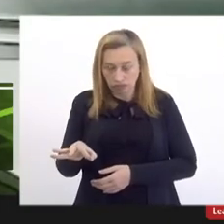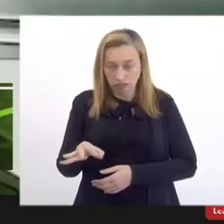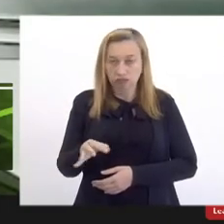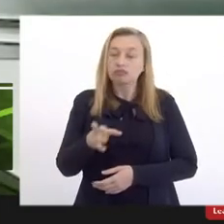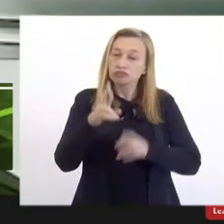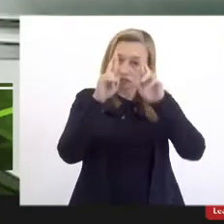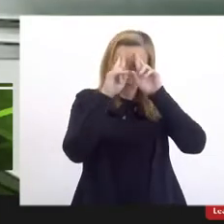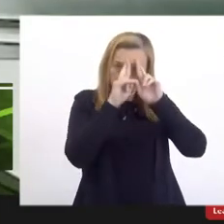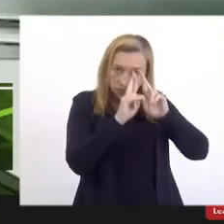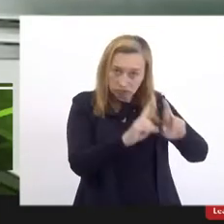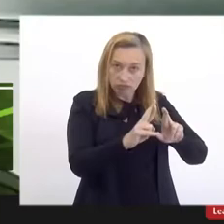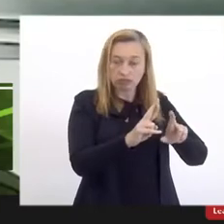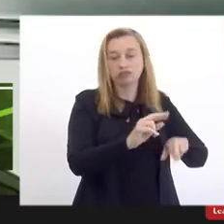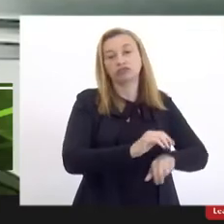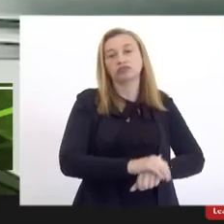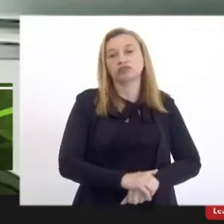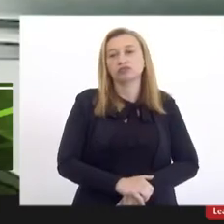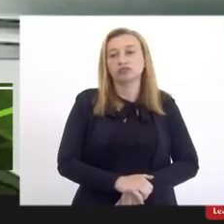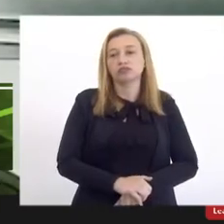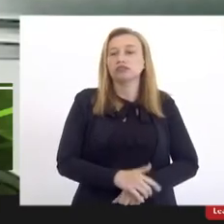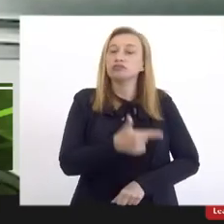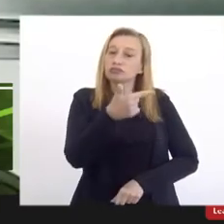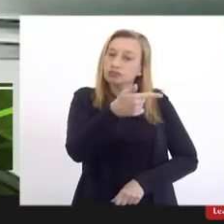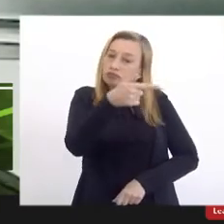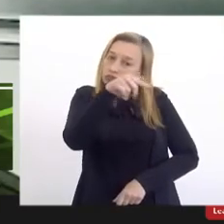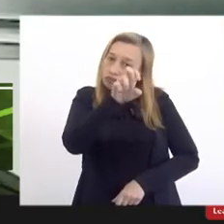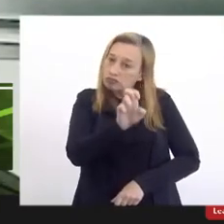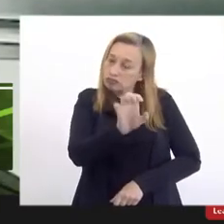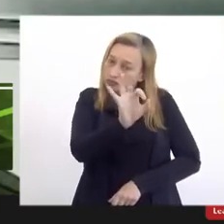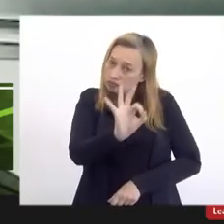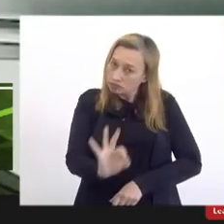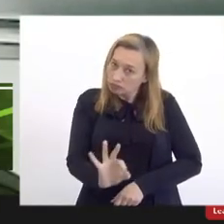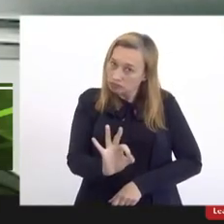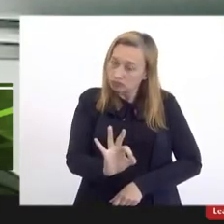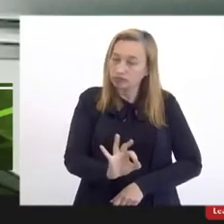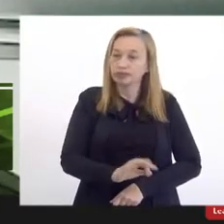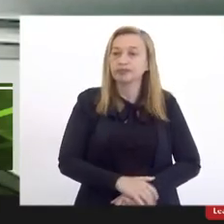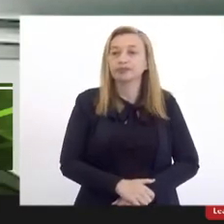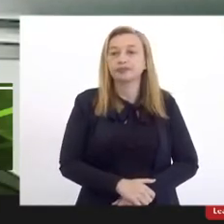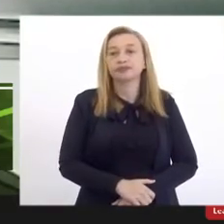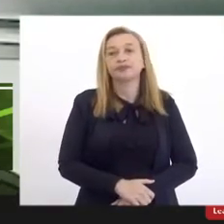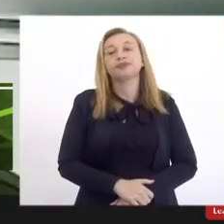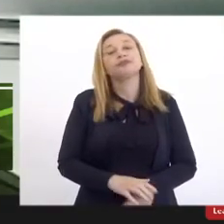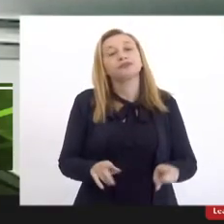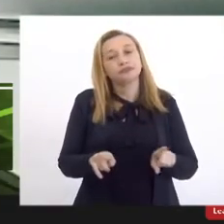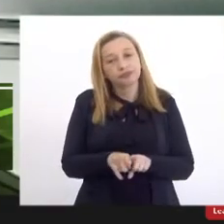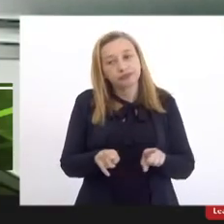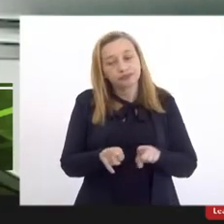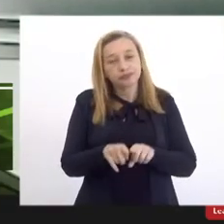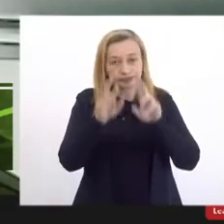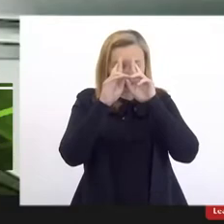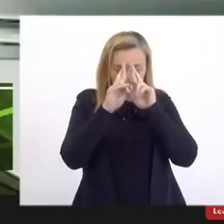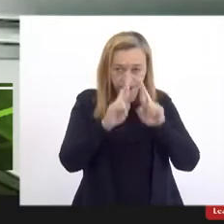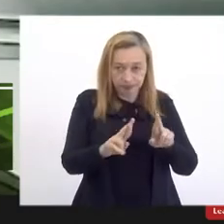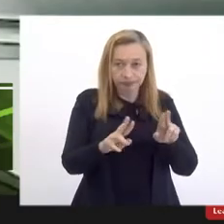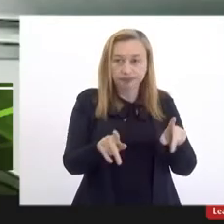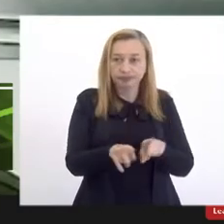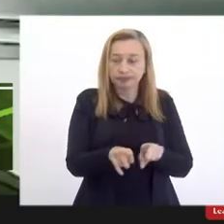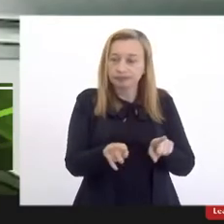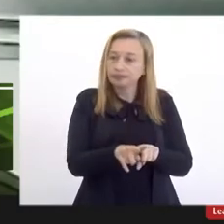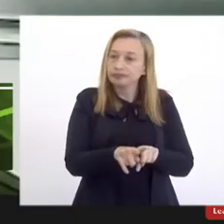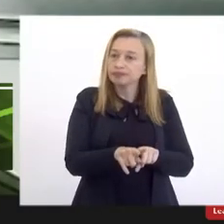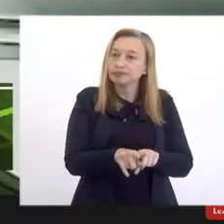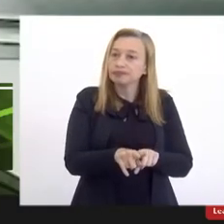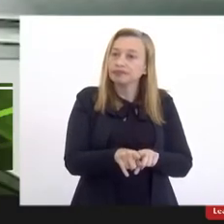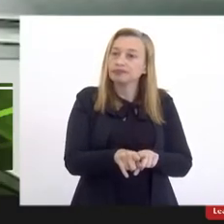respeitar os 25%. Há que se respeitar também a posição